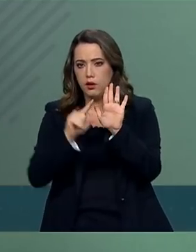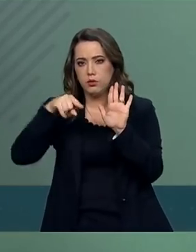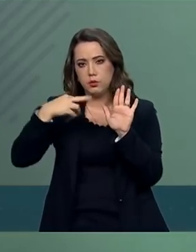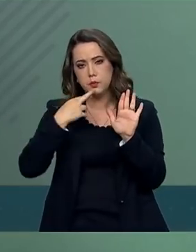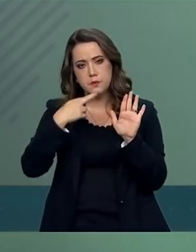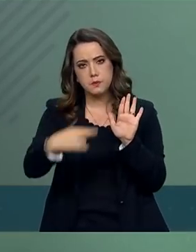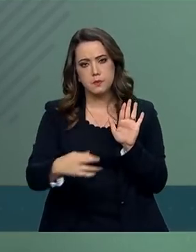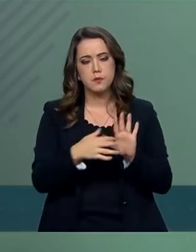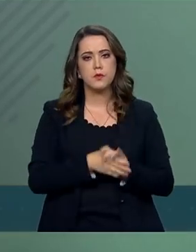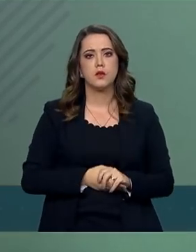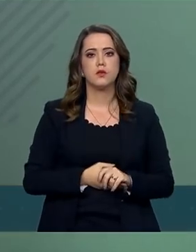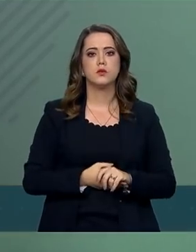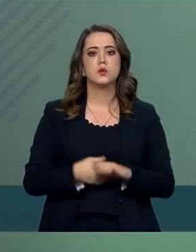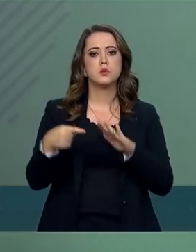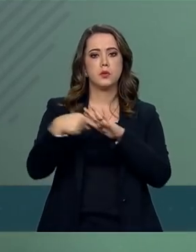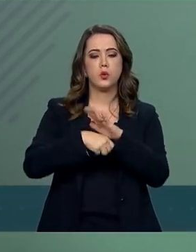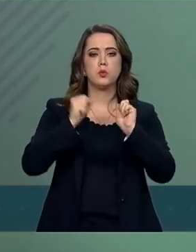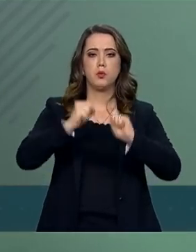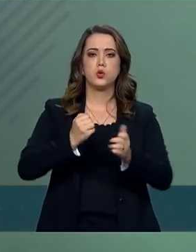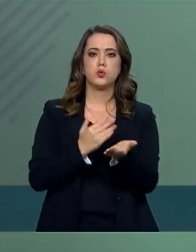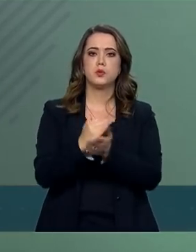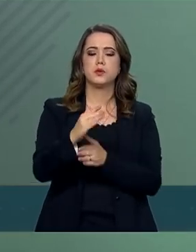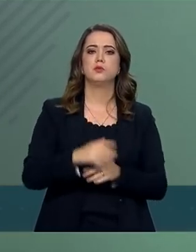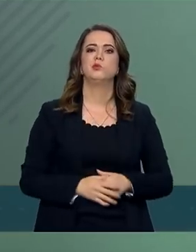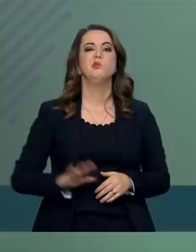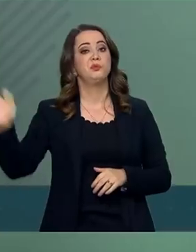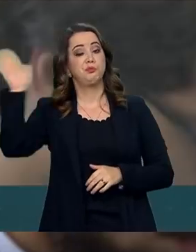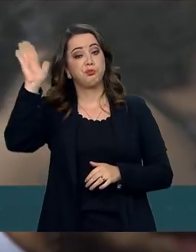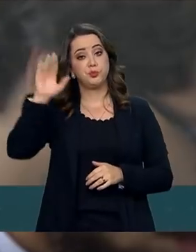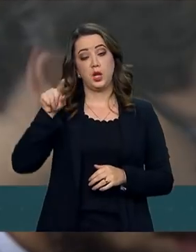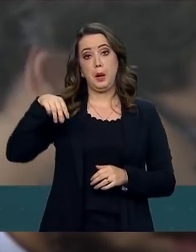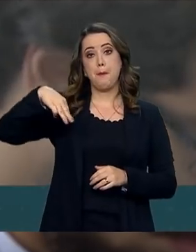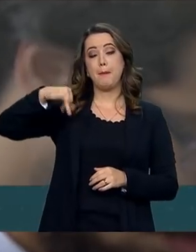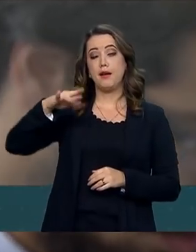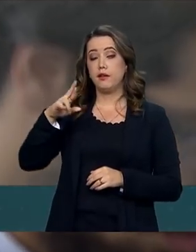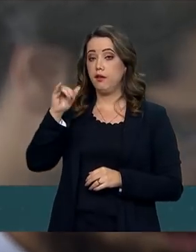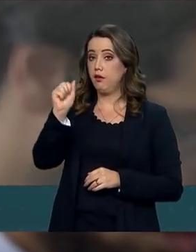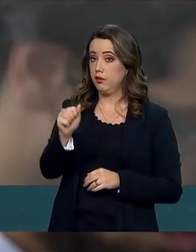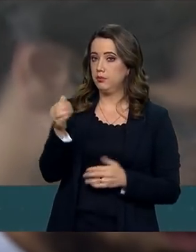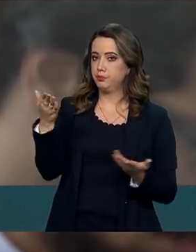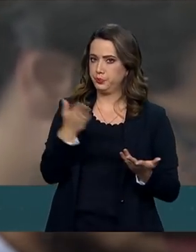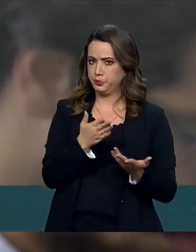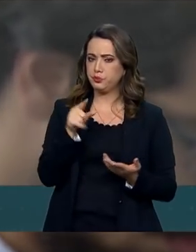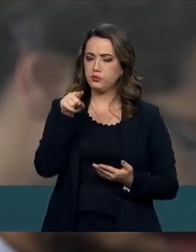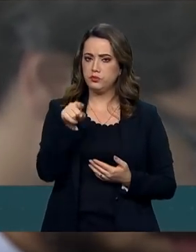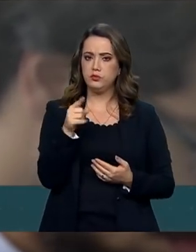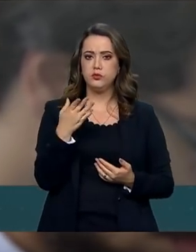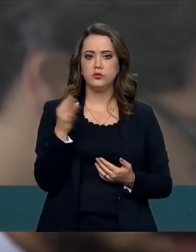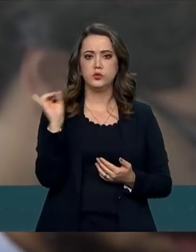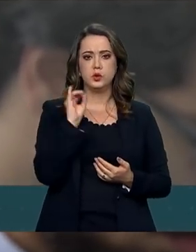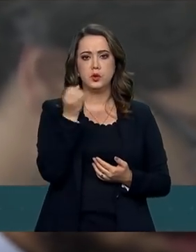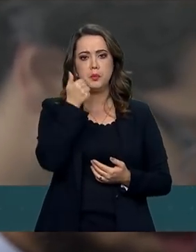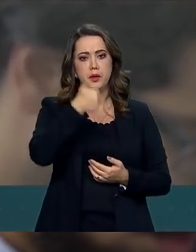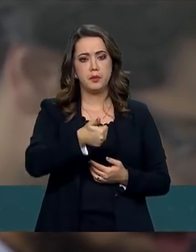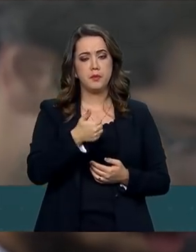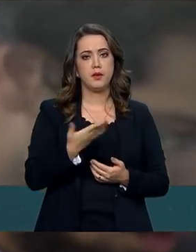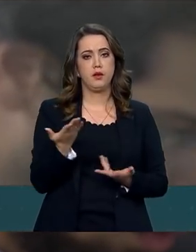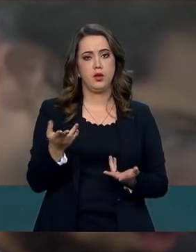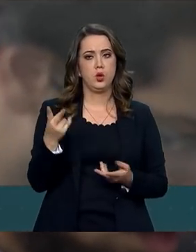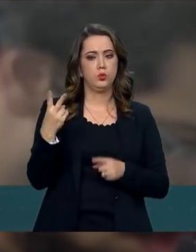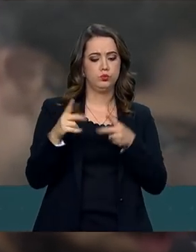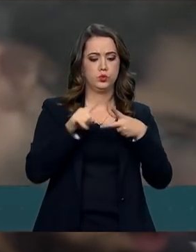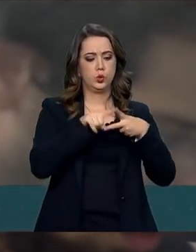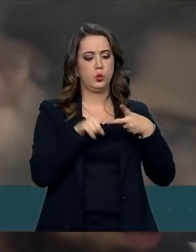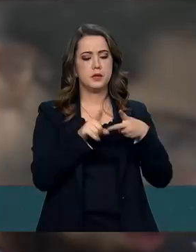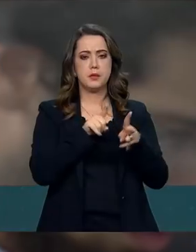Então, as perguntas estão abertas. Aqui, Mariana Robert, do Estadão. Tudo bem, Mariana? Tudo bem. São duas perguntas.